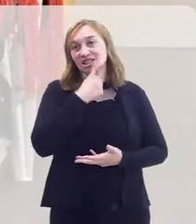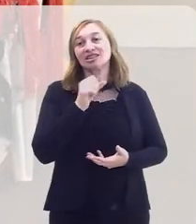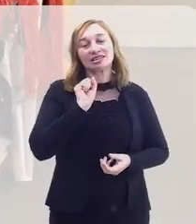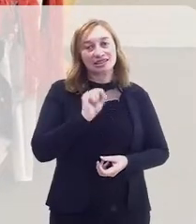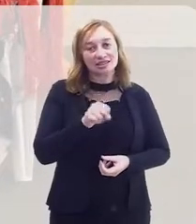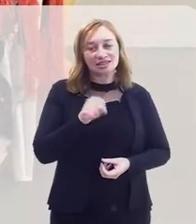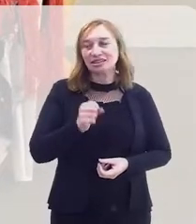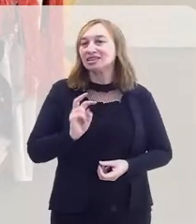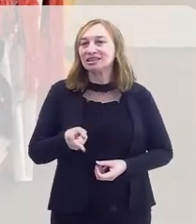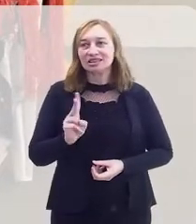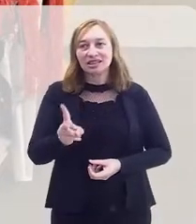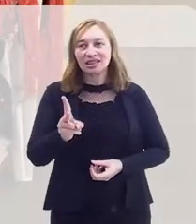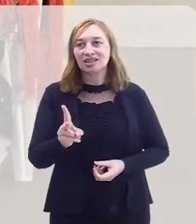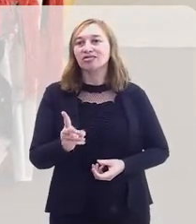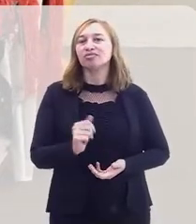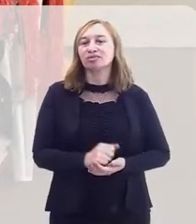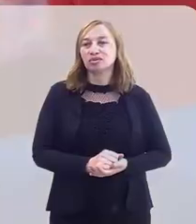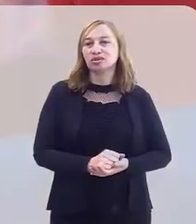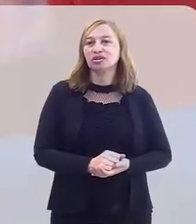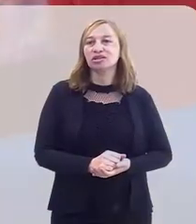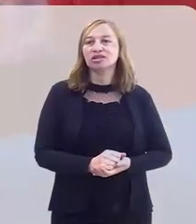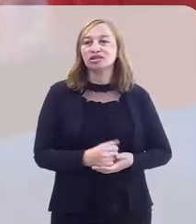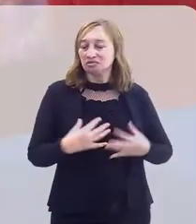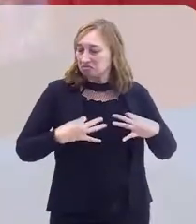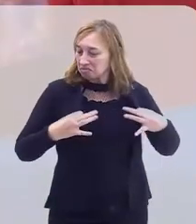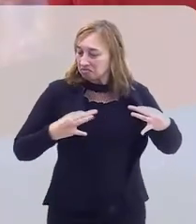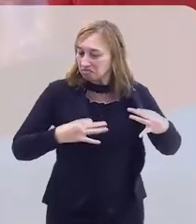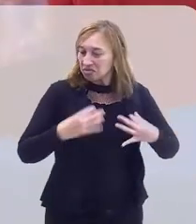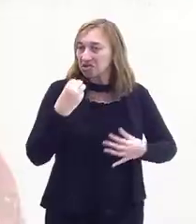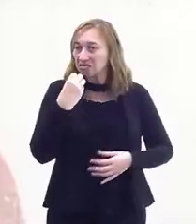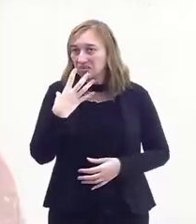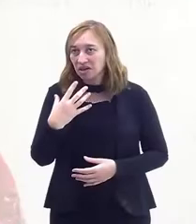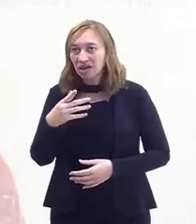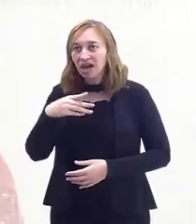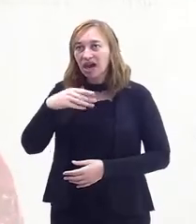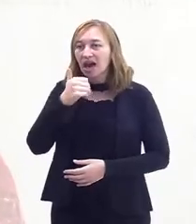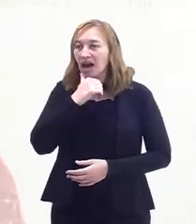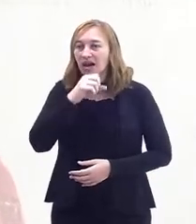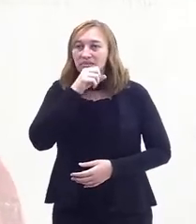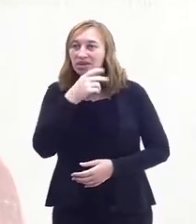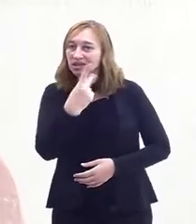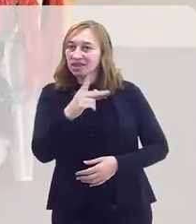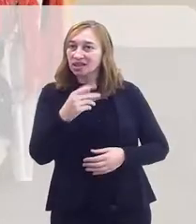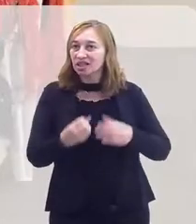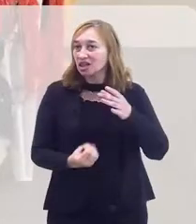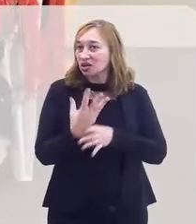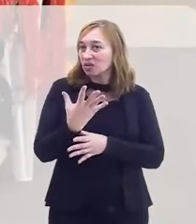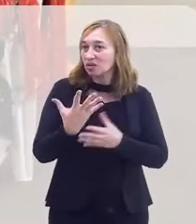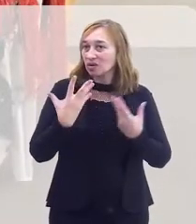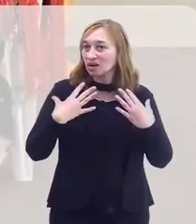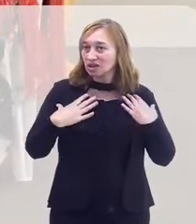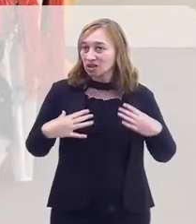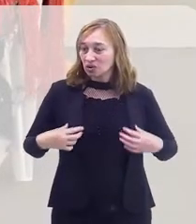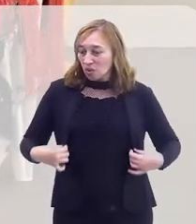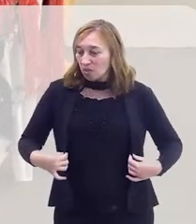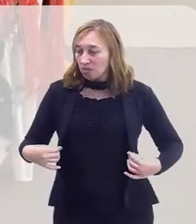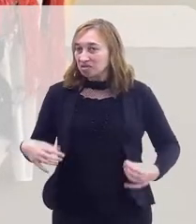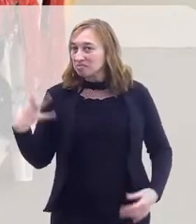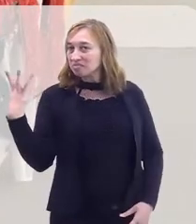bonitas. É, sempre, procurando sempre andar elegante. E, por sinal, a mãe do Marcelo foi que criou essas roupas